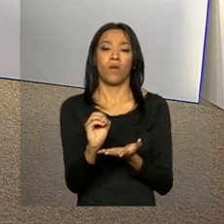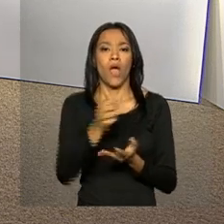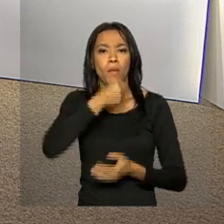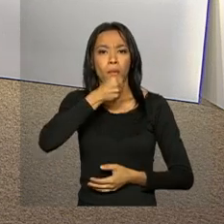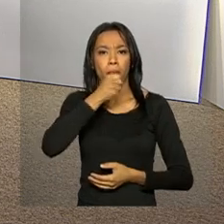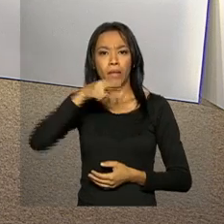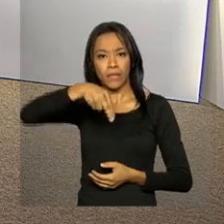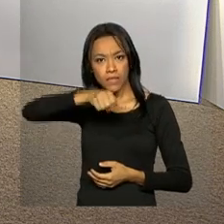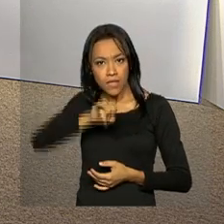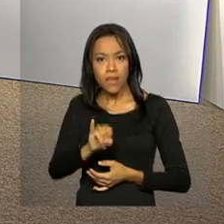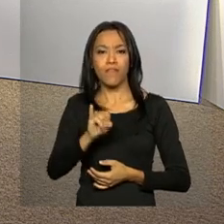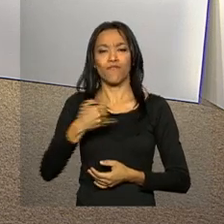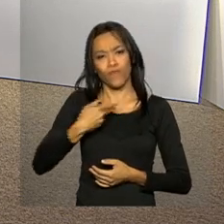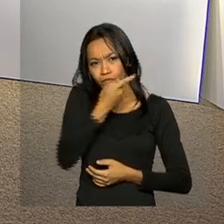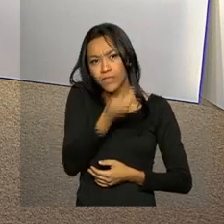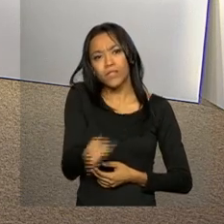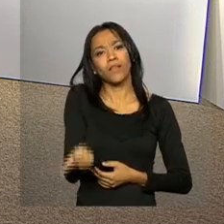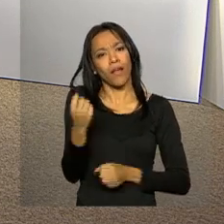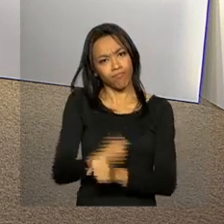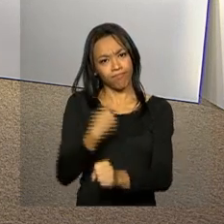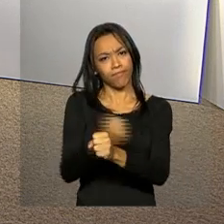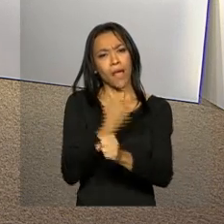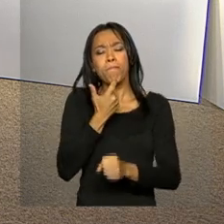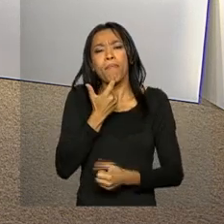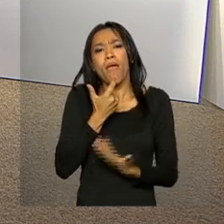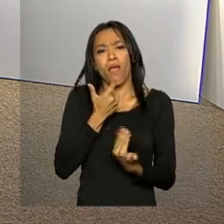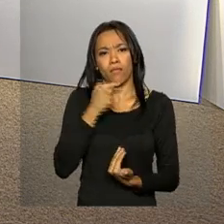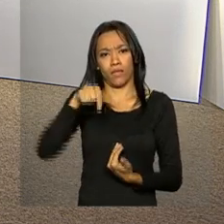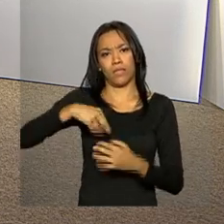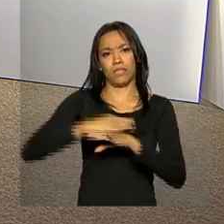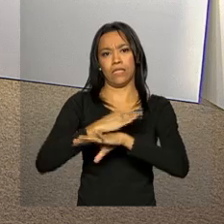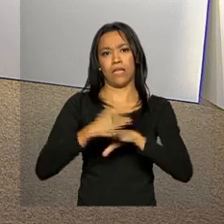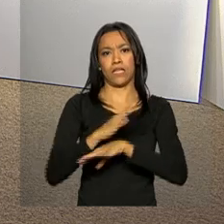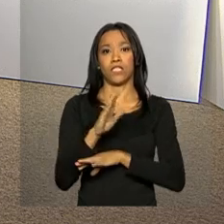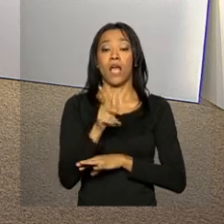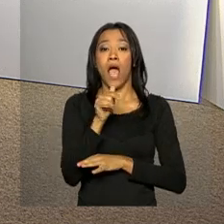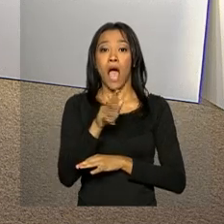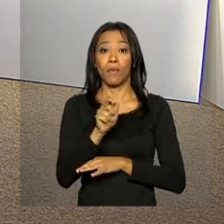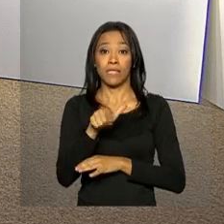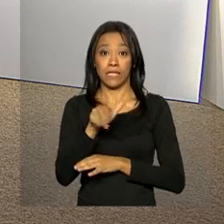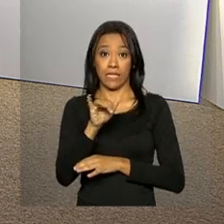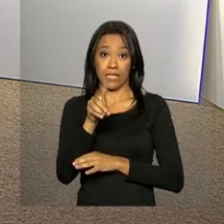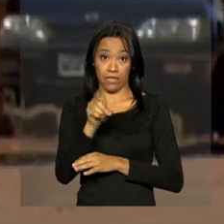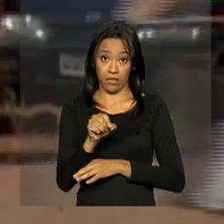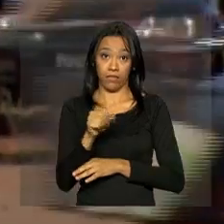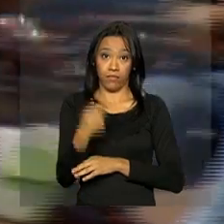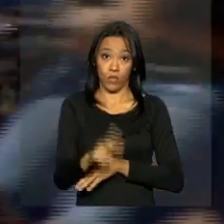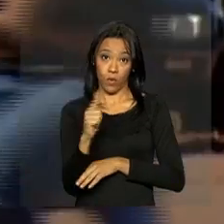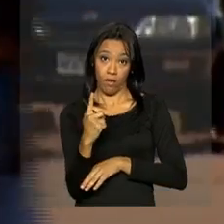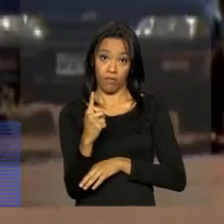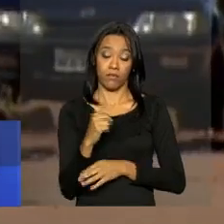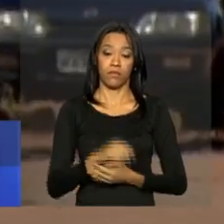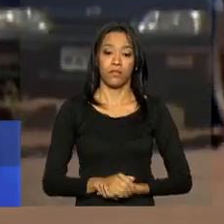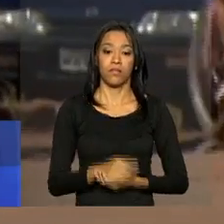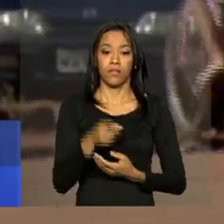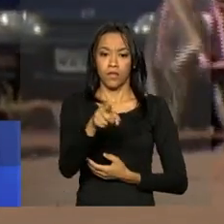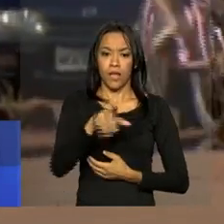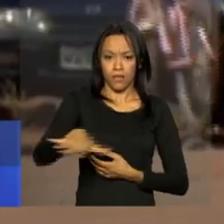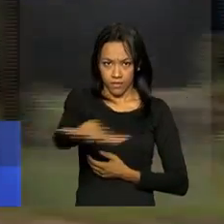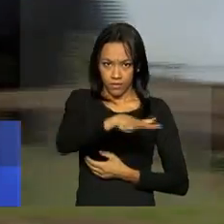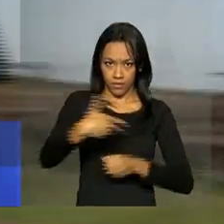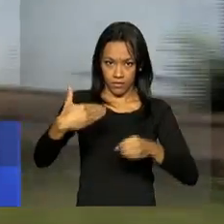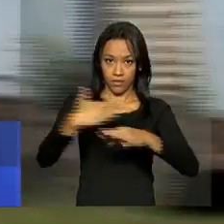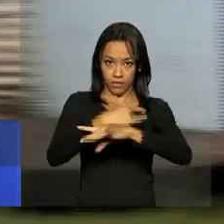repórter Ney Pereira foi visitar uma dessas obras aqui pertinho, em Águas Lindas de Goiás. A população de Águas Lindas de